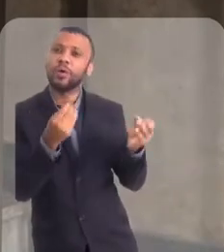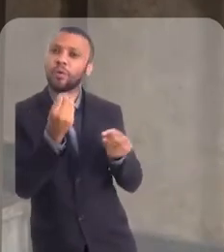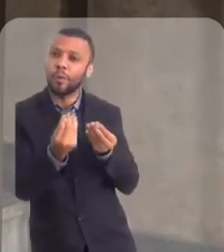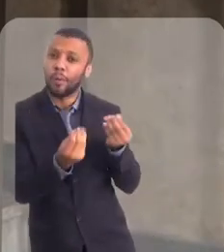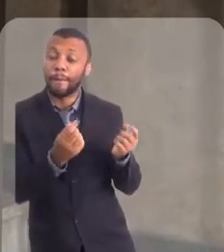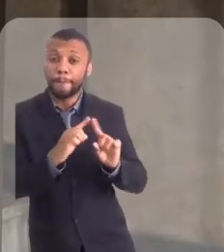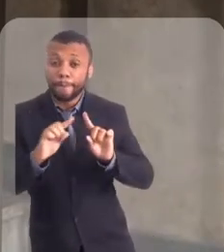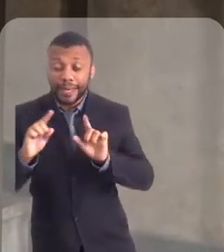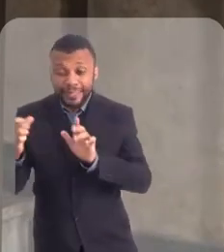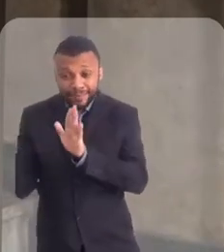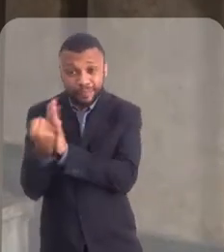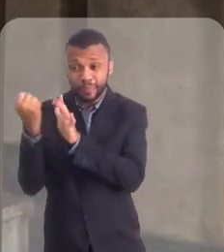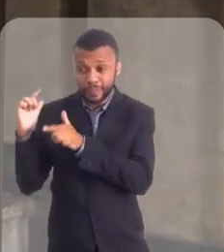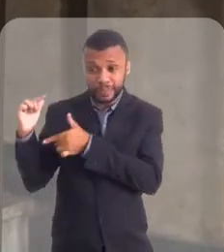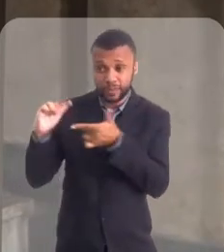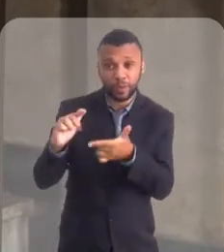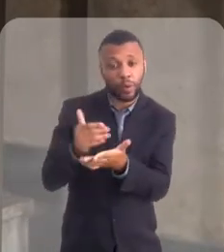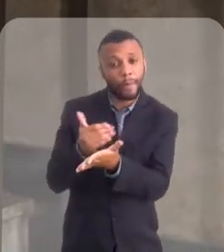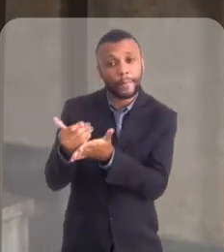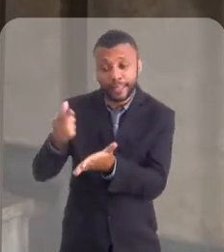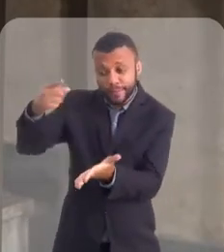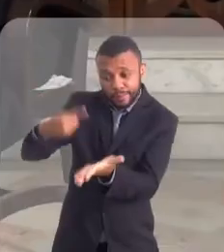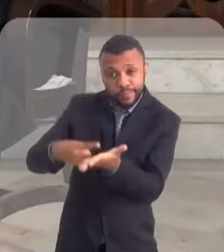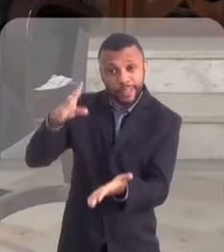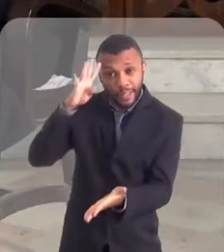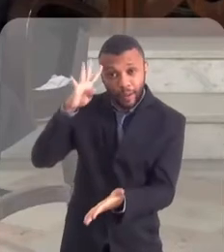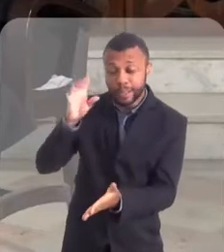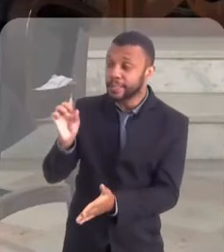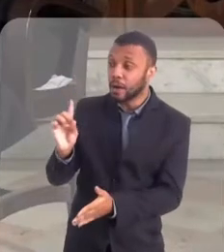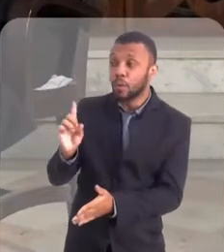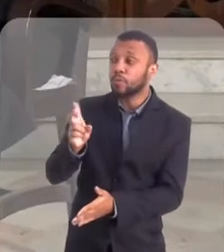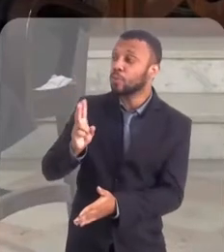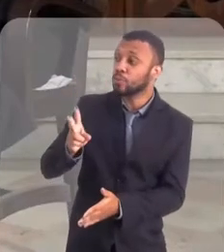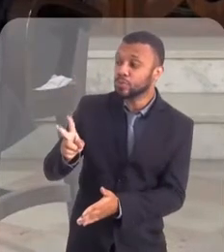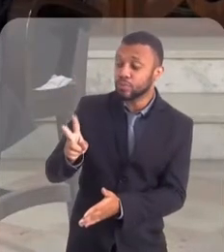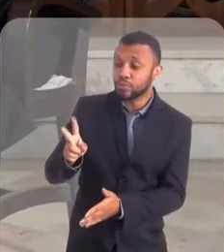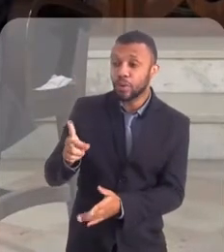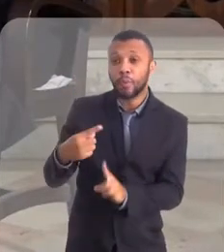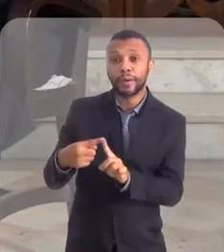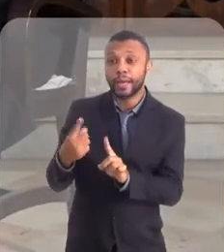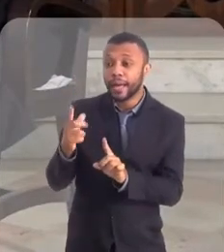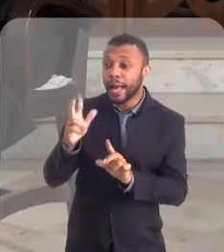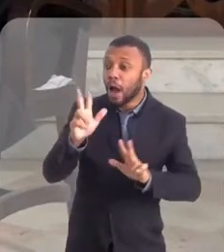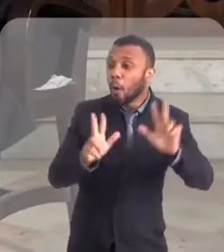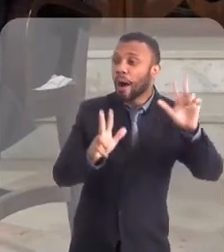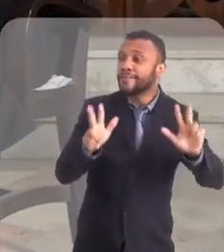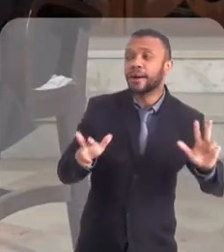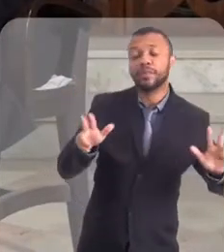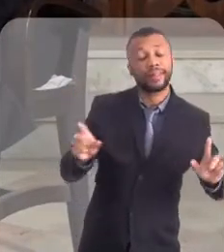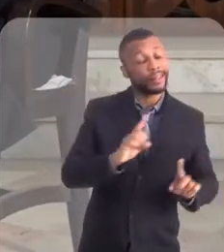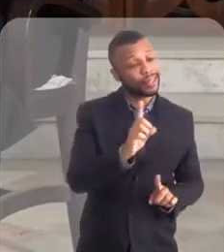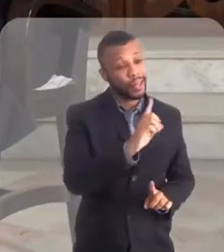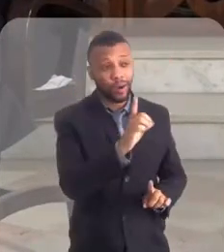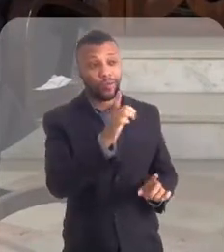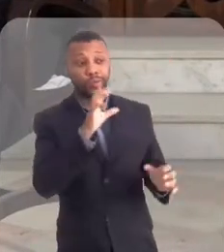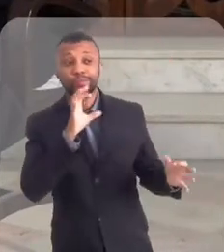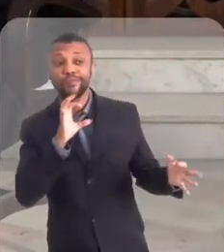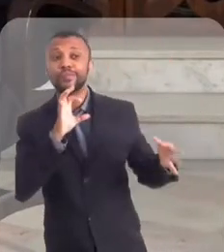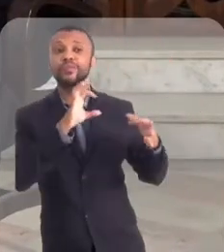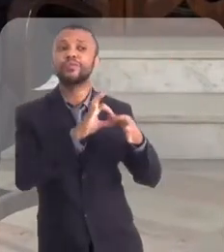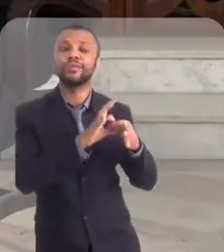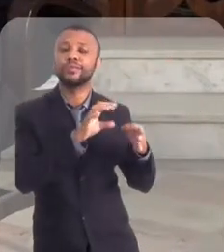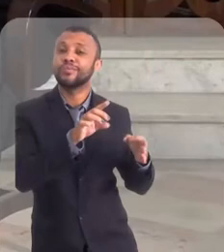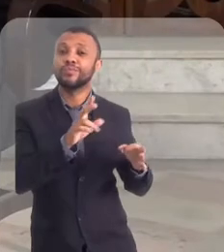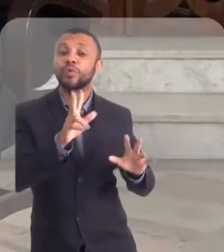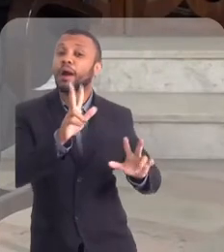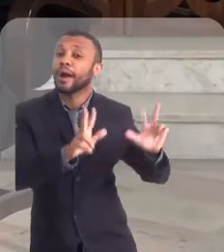tradicionalmente começa com a quarta-feira de Não, se mantém porque não é o carnaval Exatamente, mas é que eu não vou